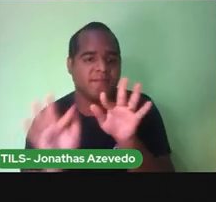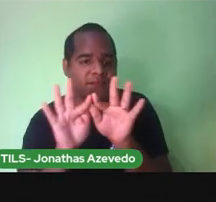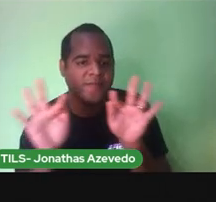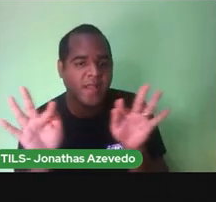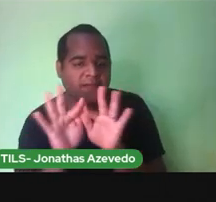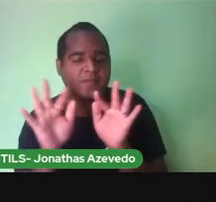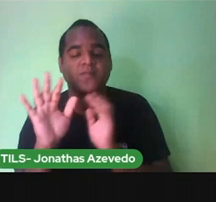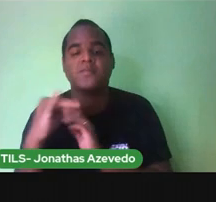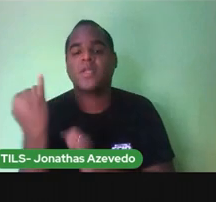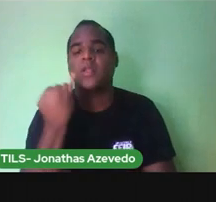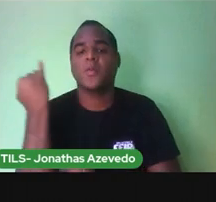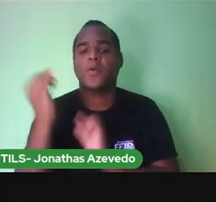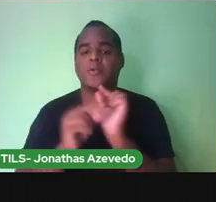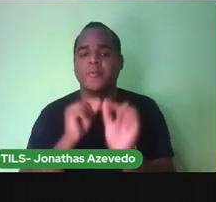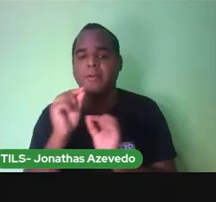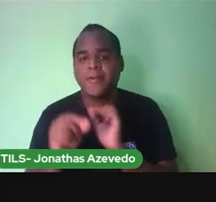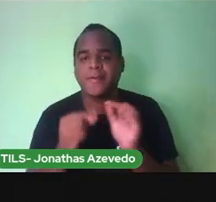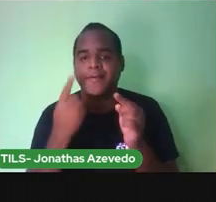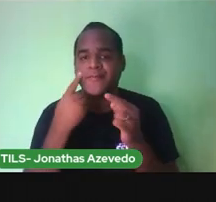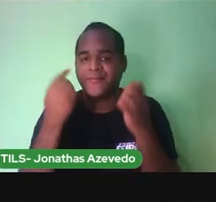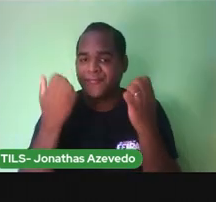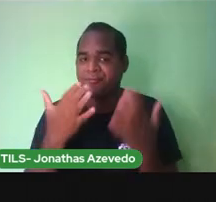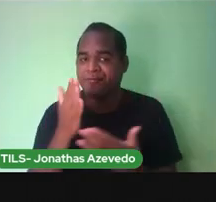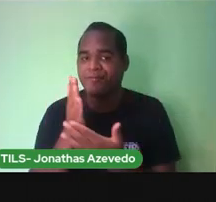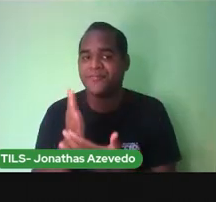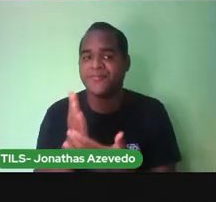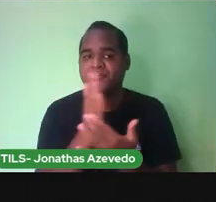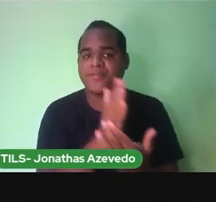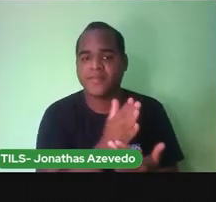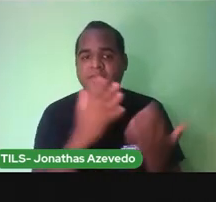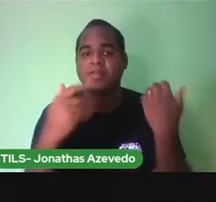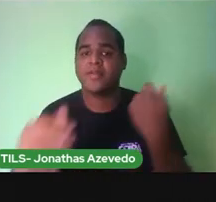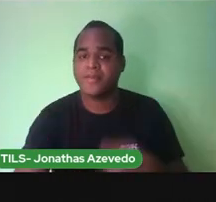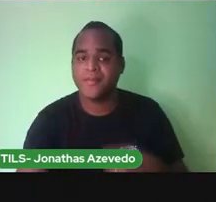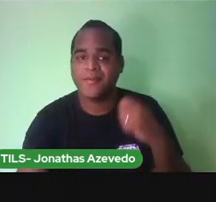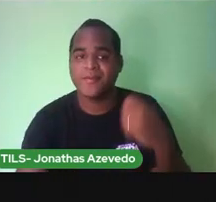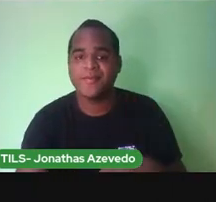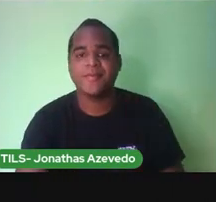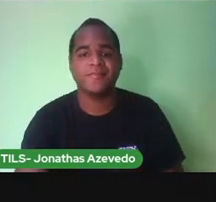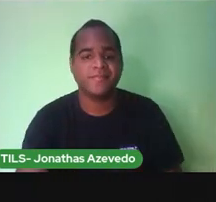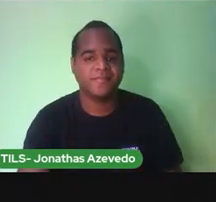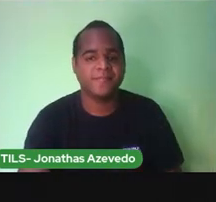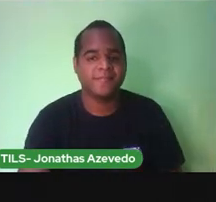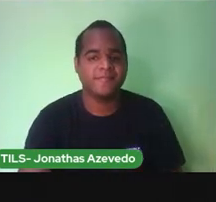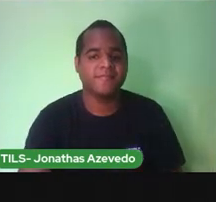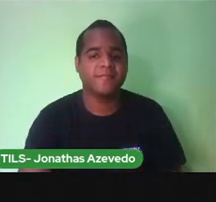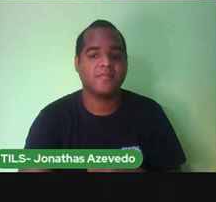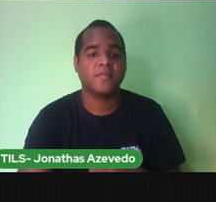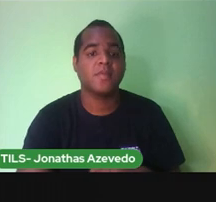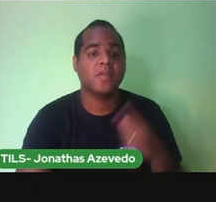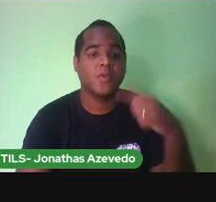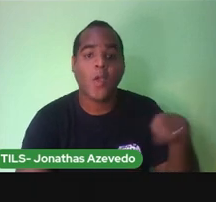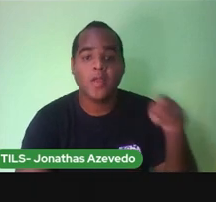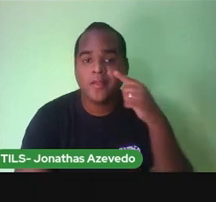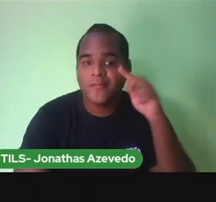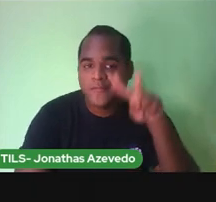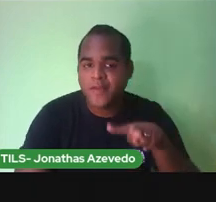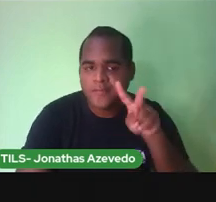a importância de ter espaço entre uma palavrinha e outra para a gente ler melhor.